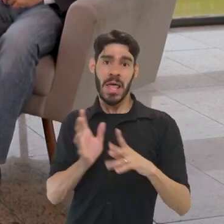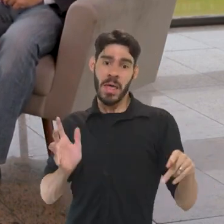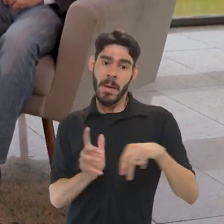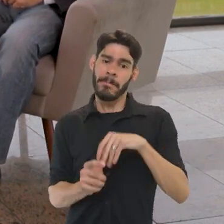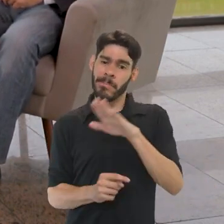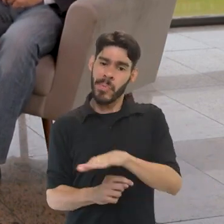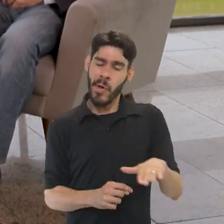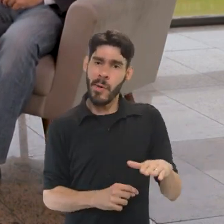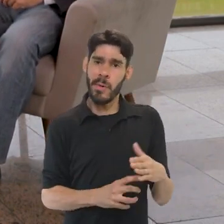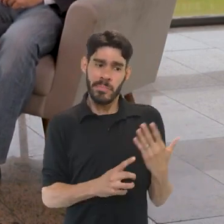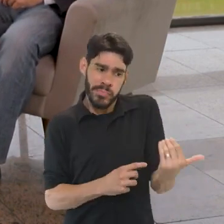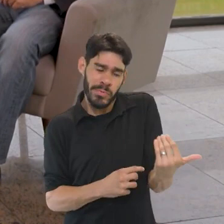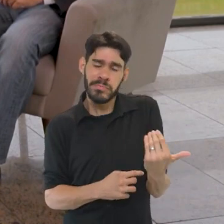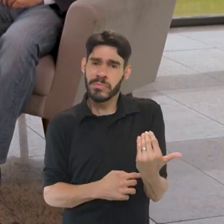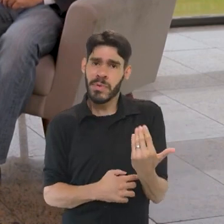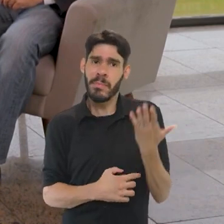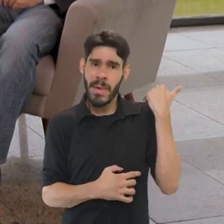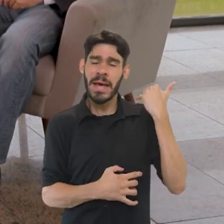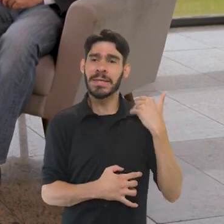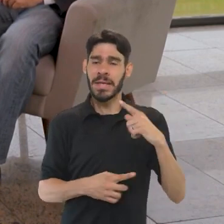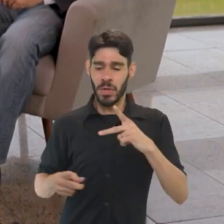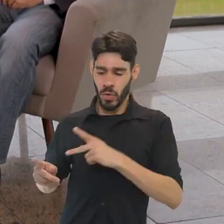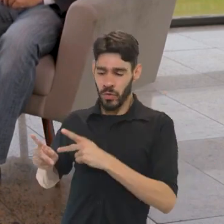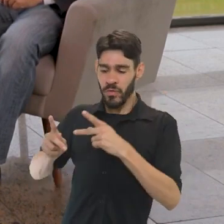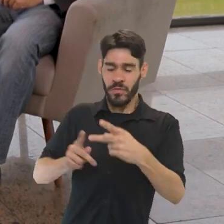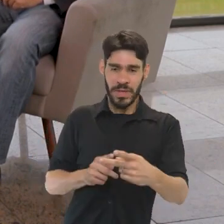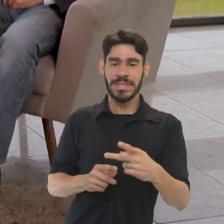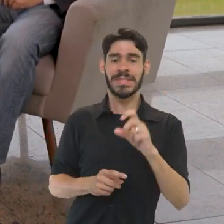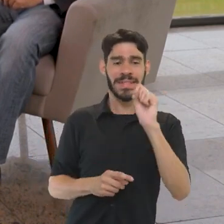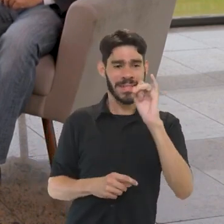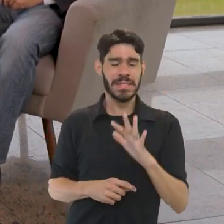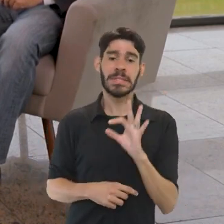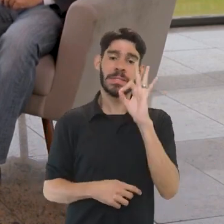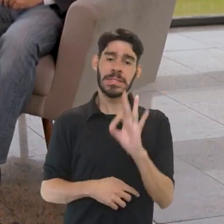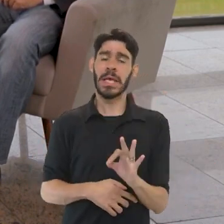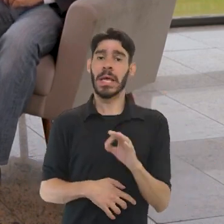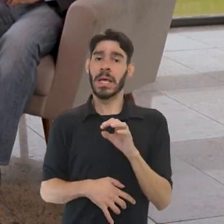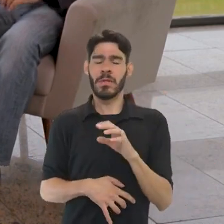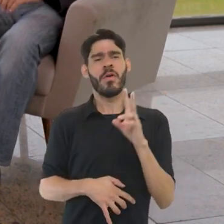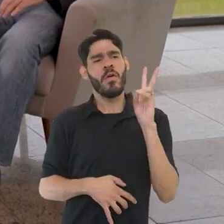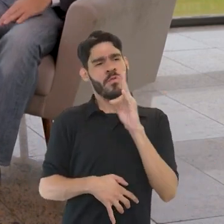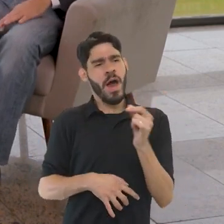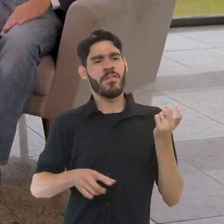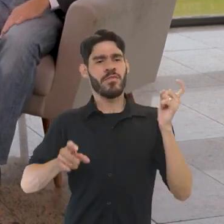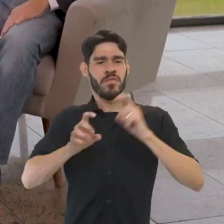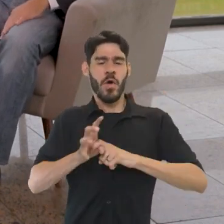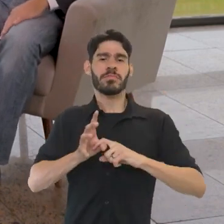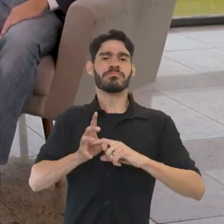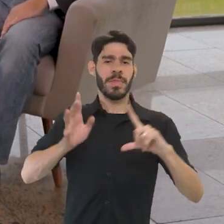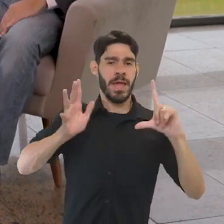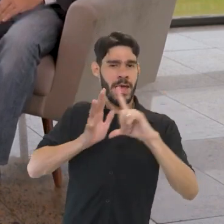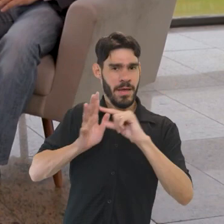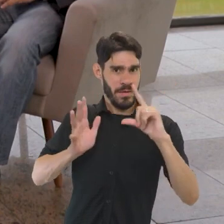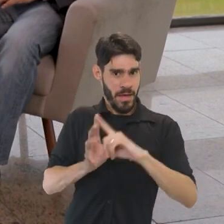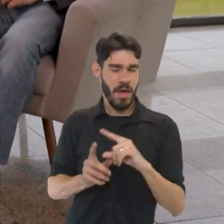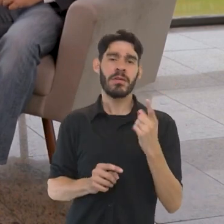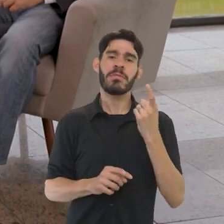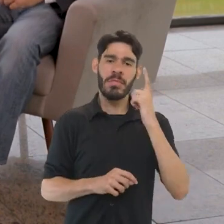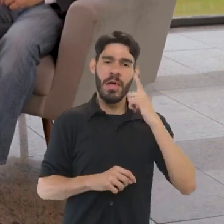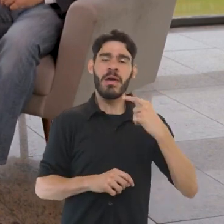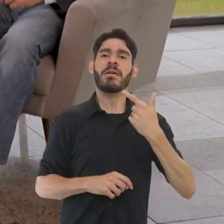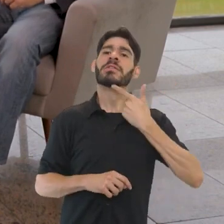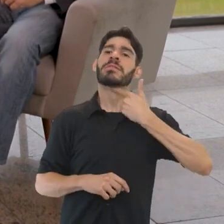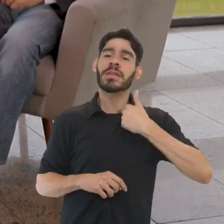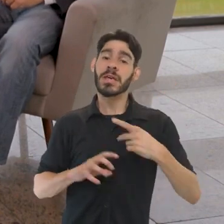especialmente das crianças e adolescentes... Tempos atrás a gente tinha as visitas, certamente vão ser recuperadas no Palácio do Planalto, já existe uma intenção.